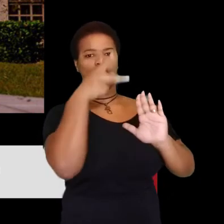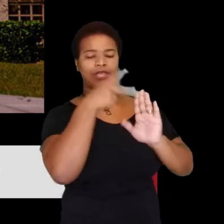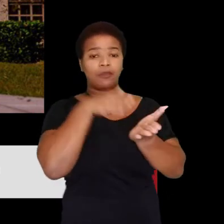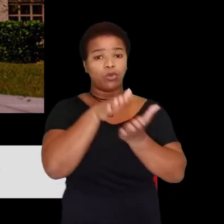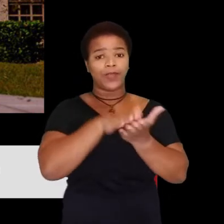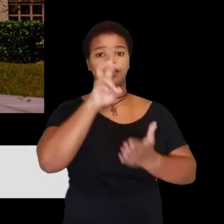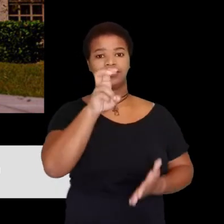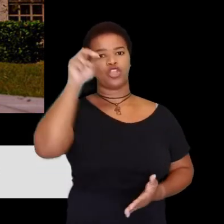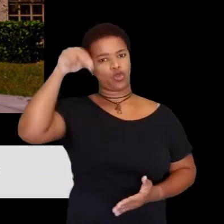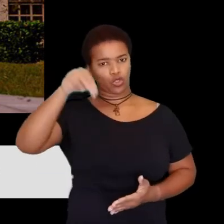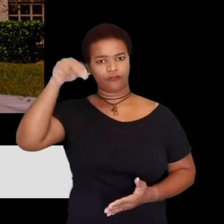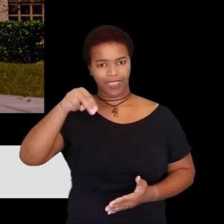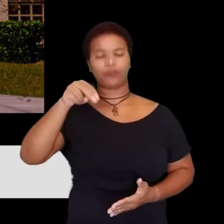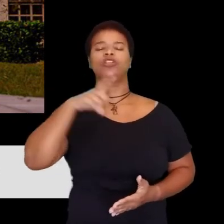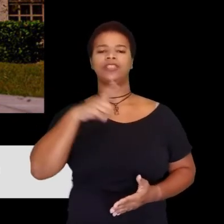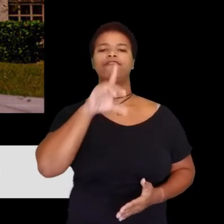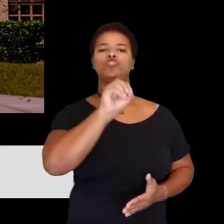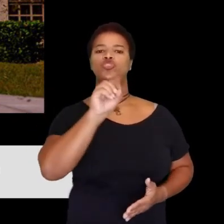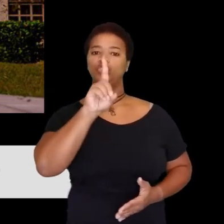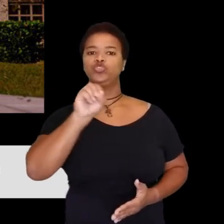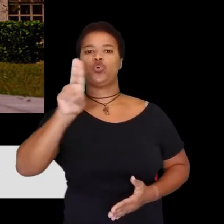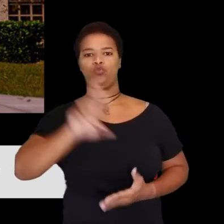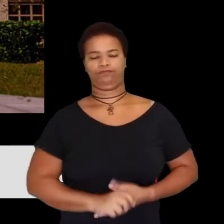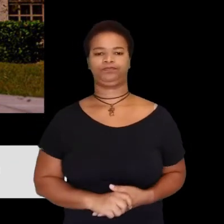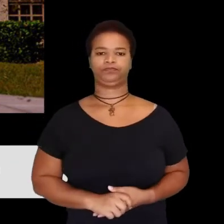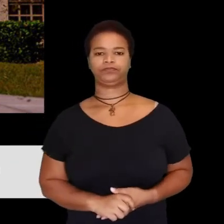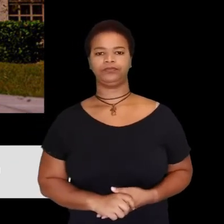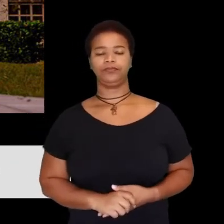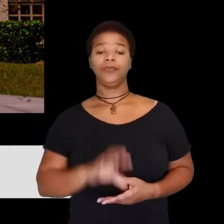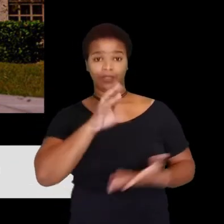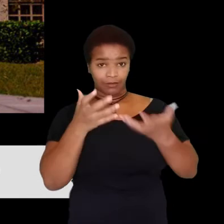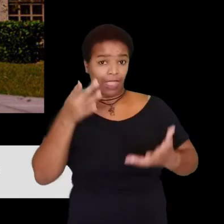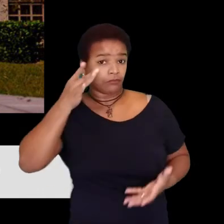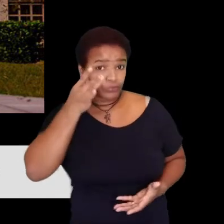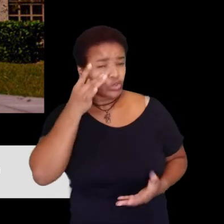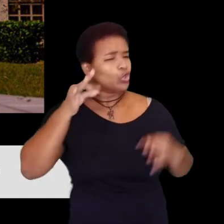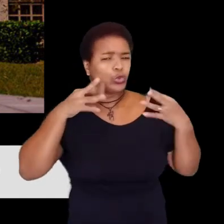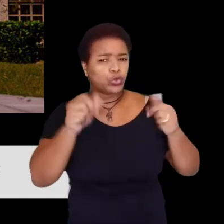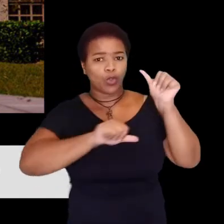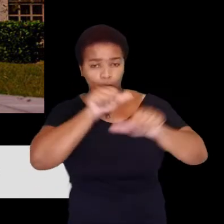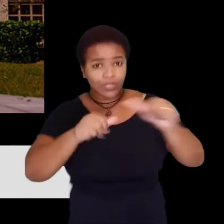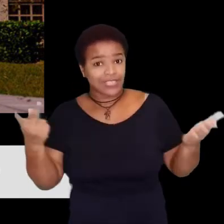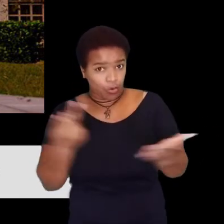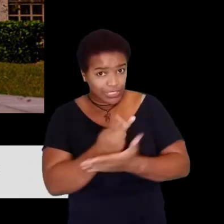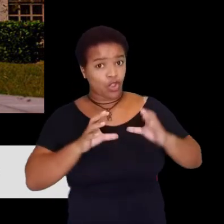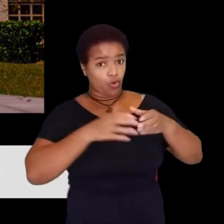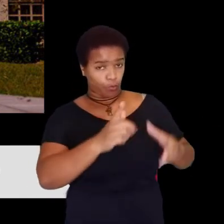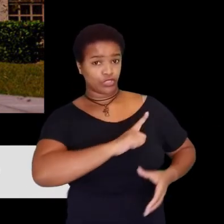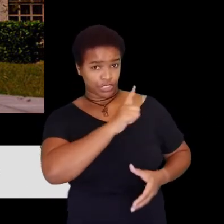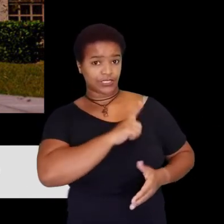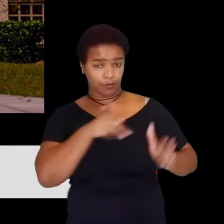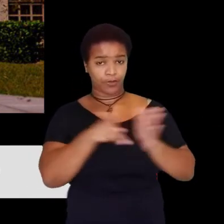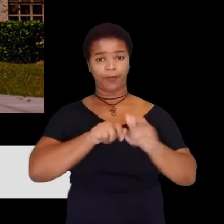publicada no dia 5 de novembro, no Diário Oficial da União. Para conferir todas as mudanças feitas na gestão da